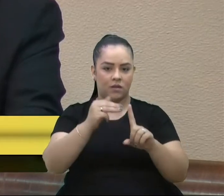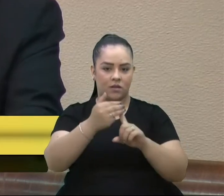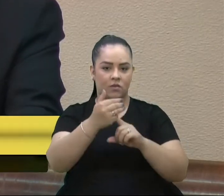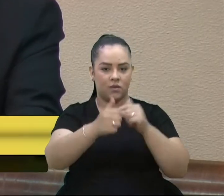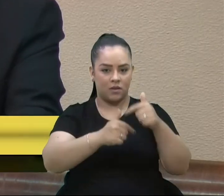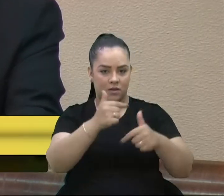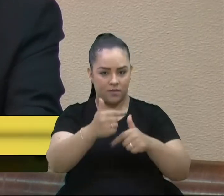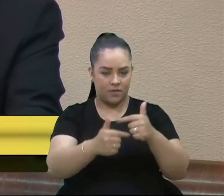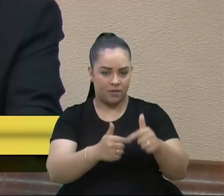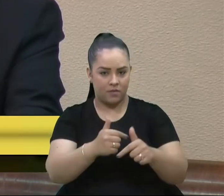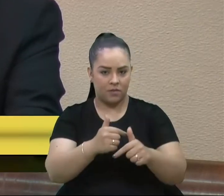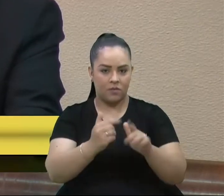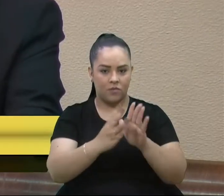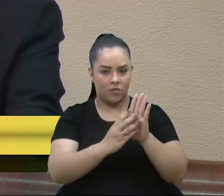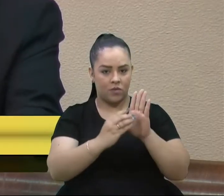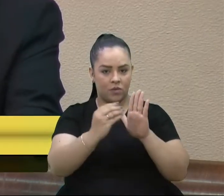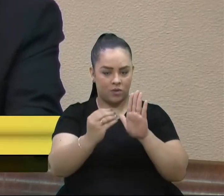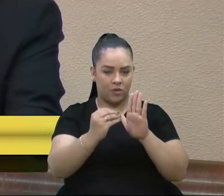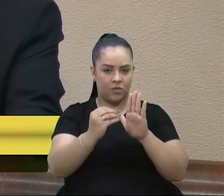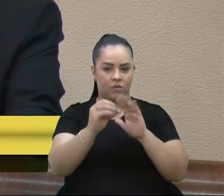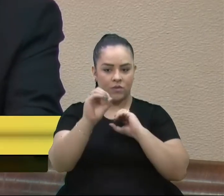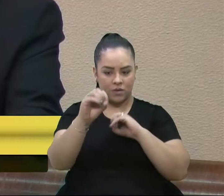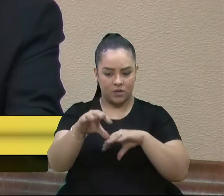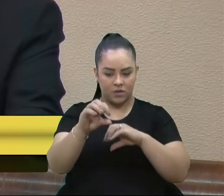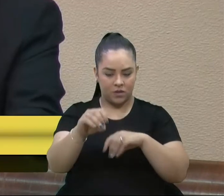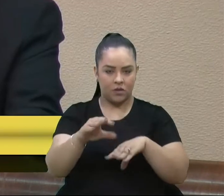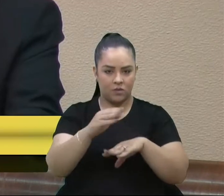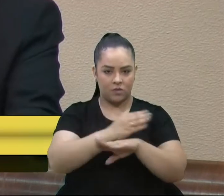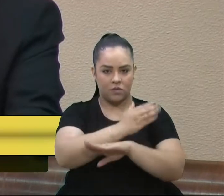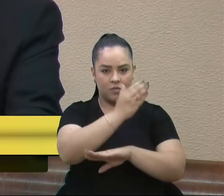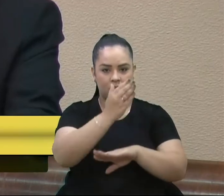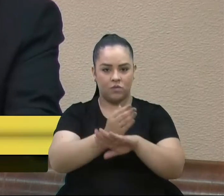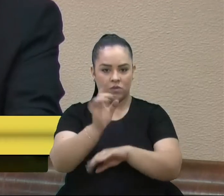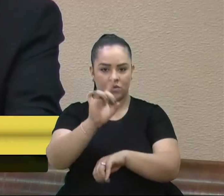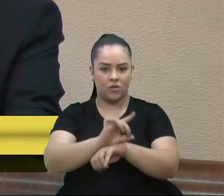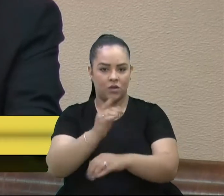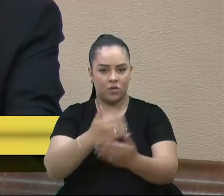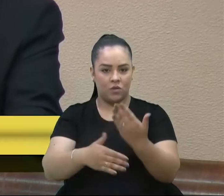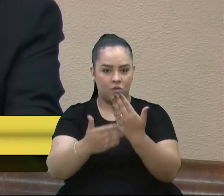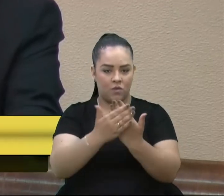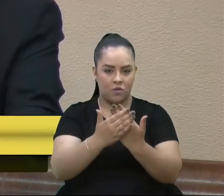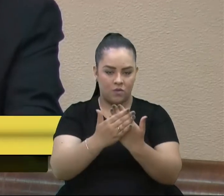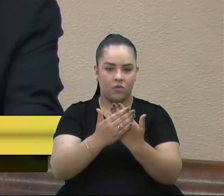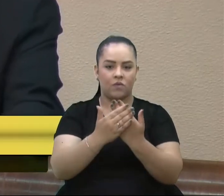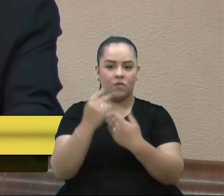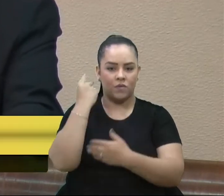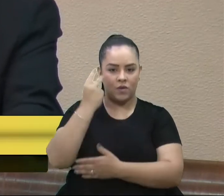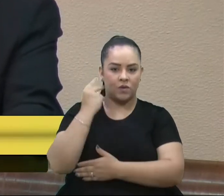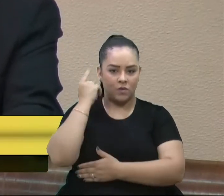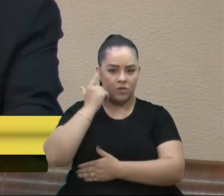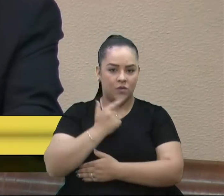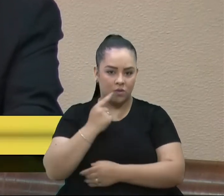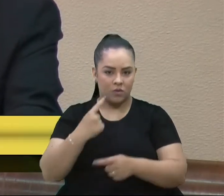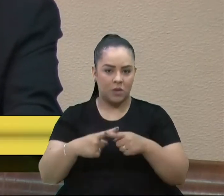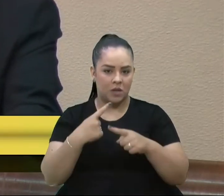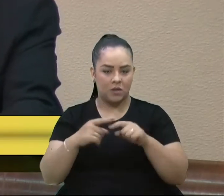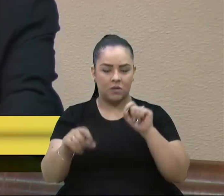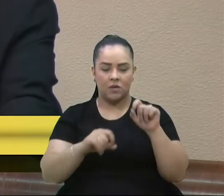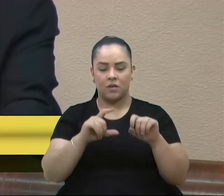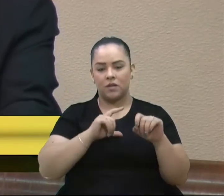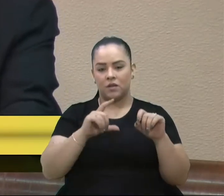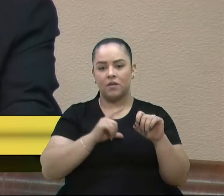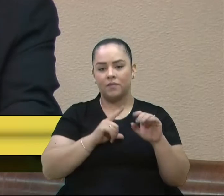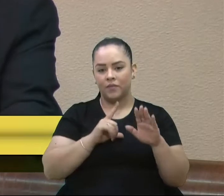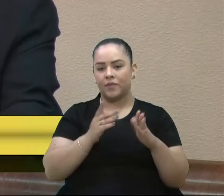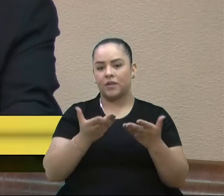No modelo de ensino integral, o vereador Lucas, devido a matriz curricular que exige